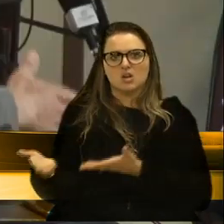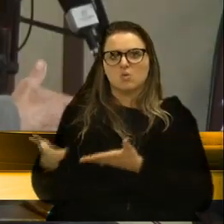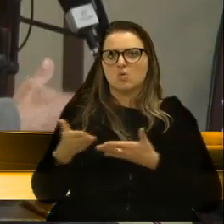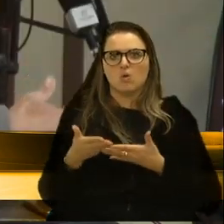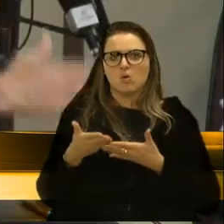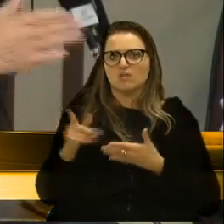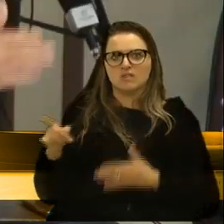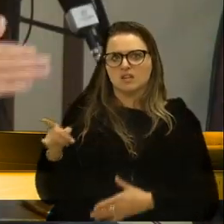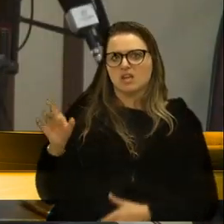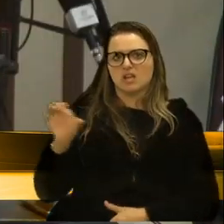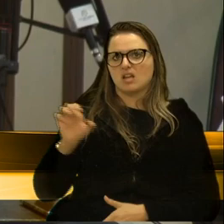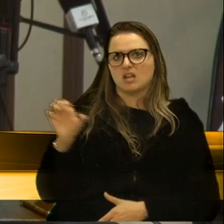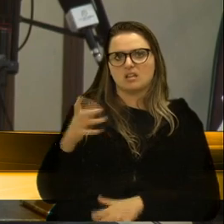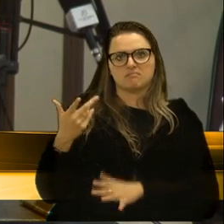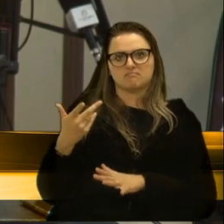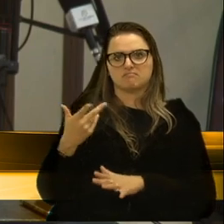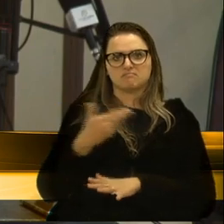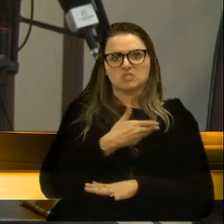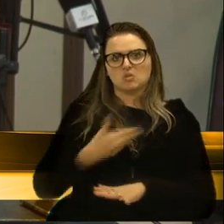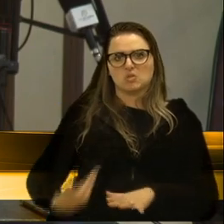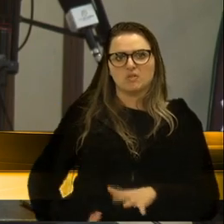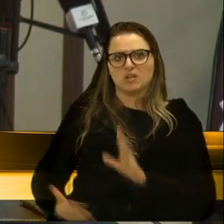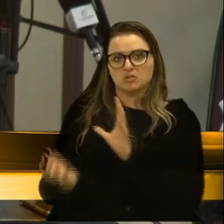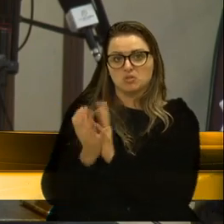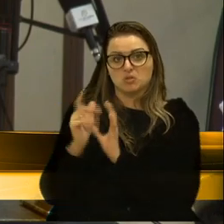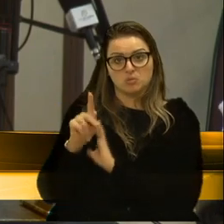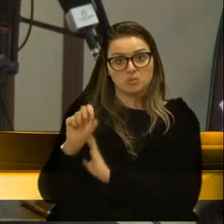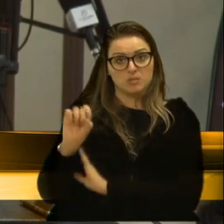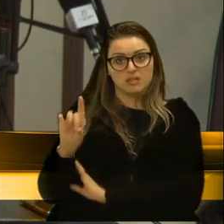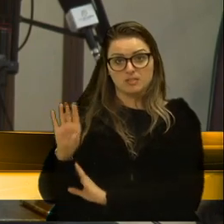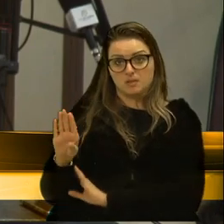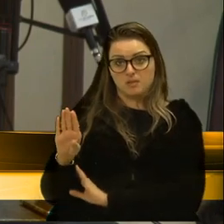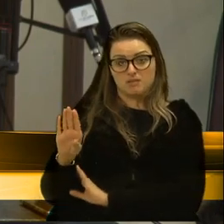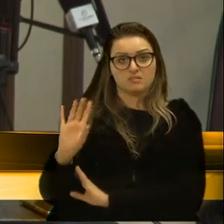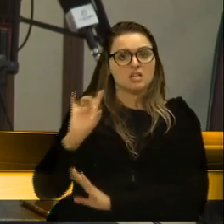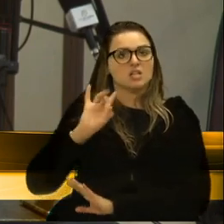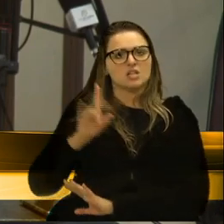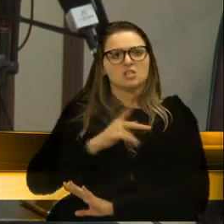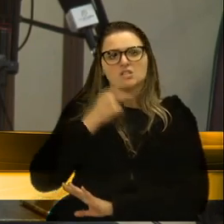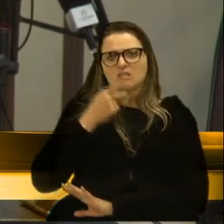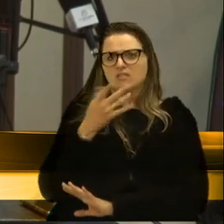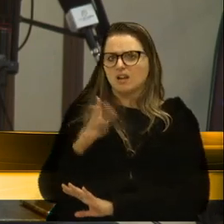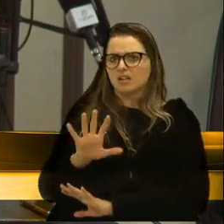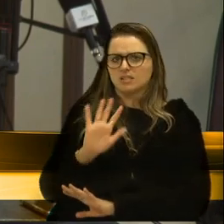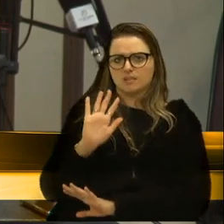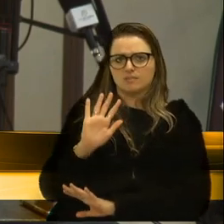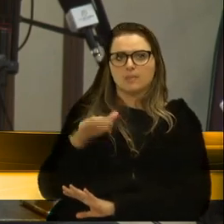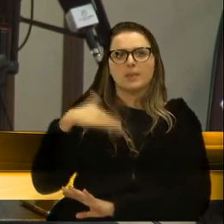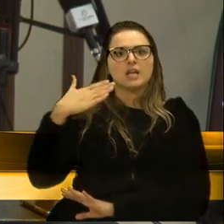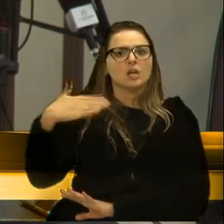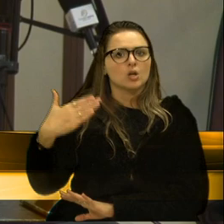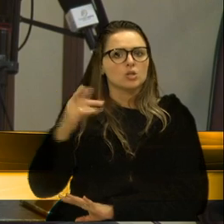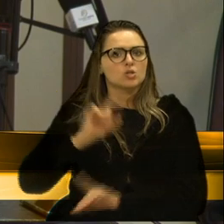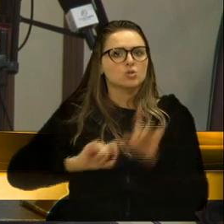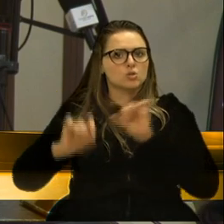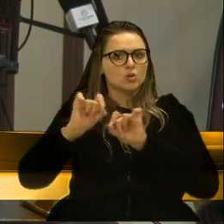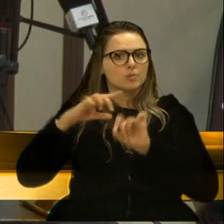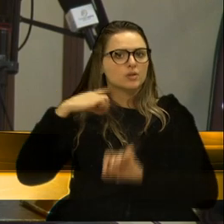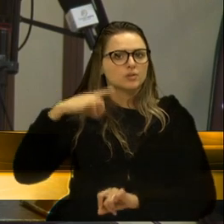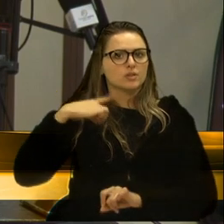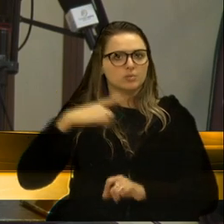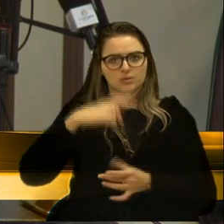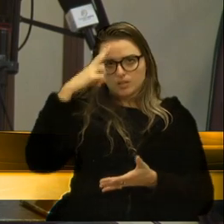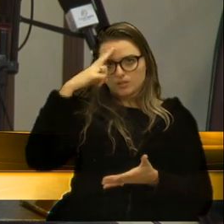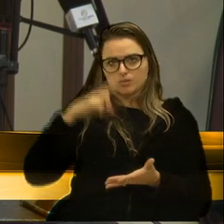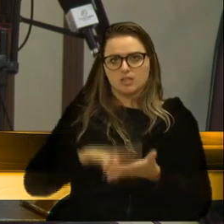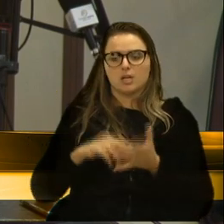minhas colegas de bancada. Então, só dizer isso. E quanto ao deputado Neri, pode